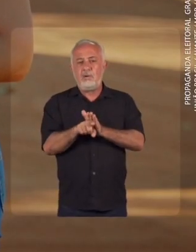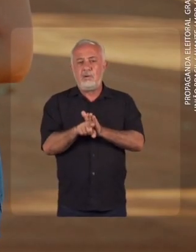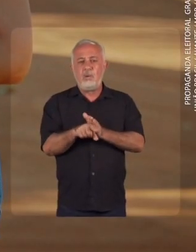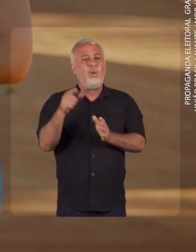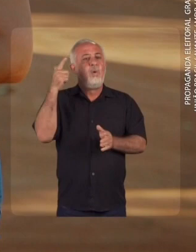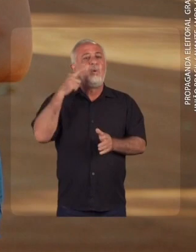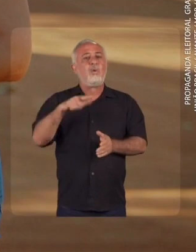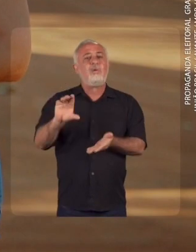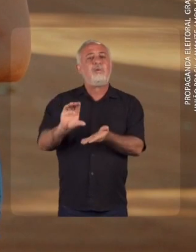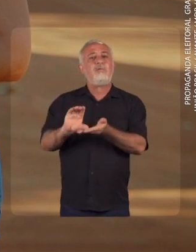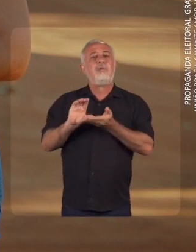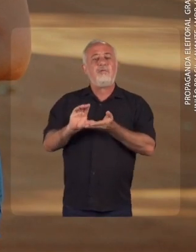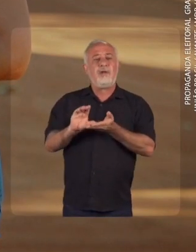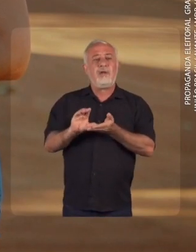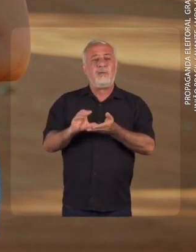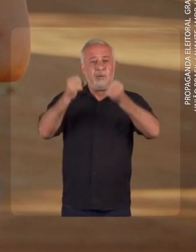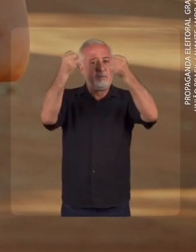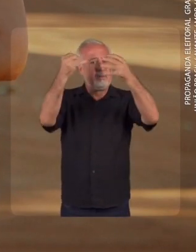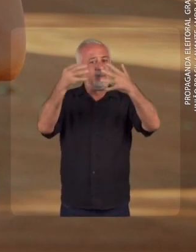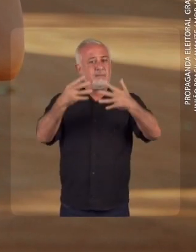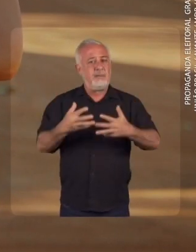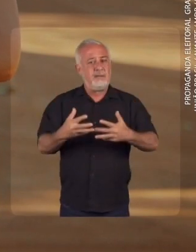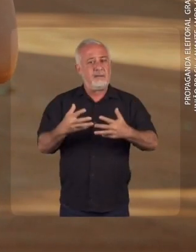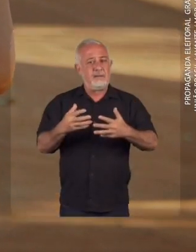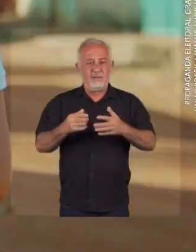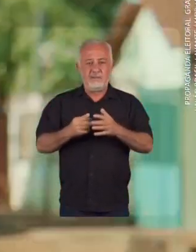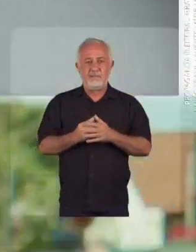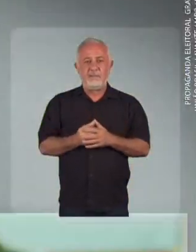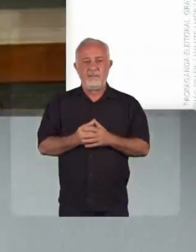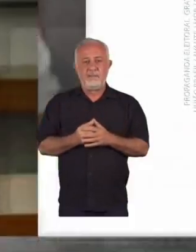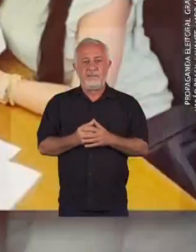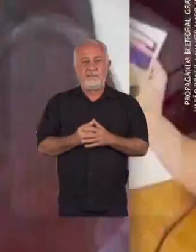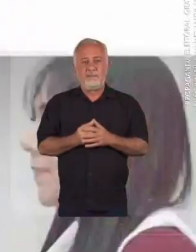estar se perguntando onde ela vai conseguir esse dinheiro. Eu te digo.